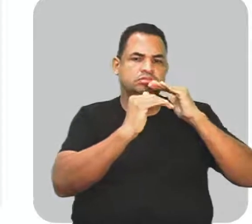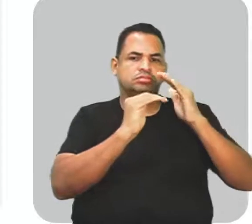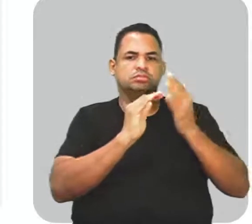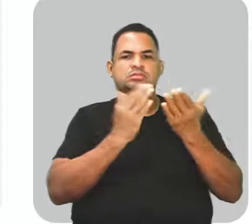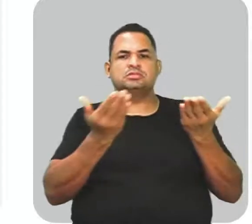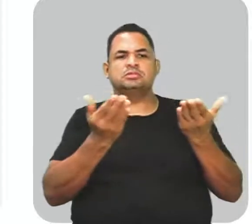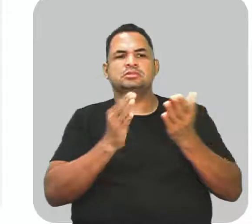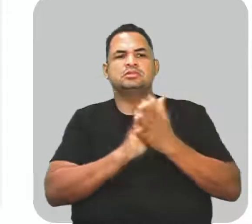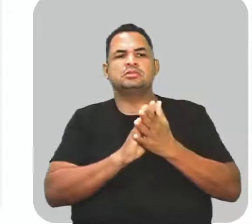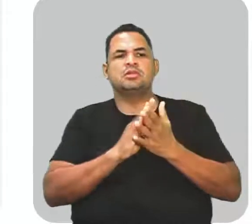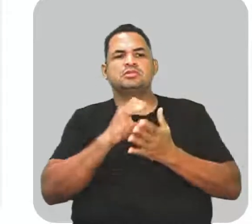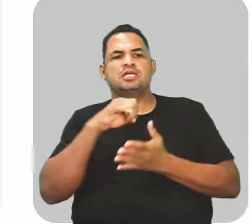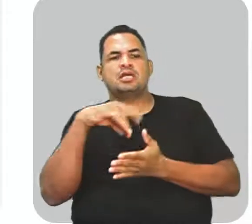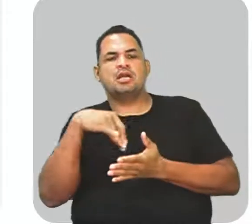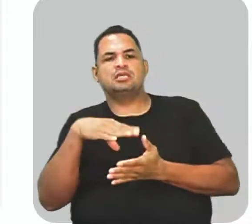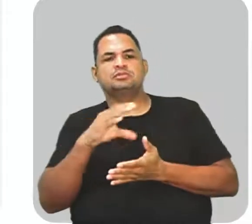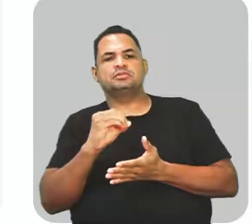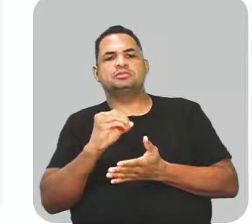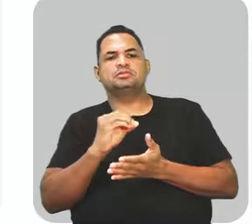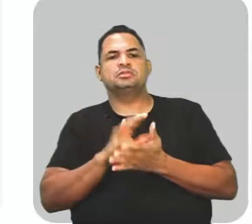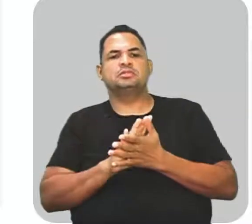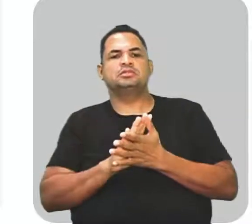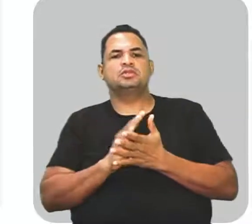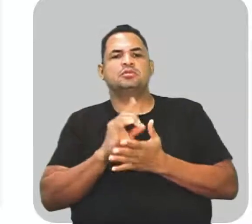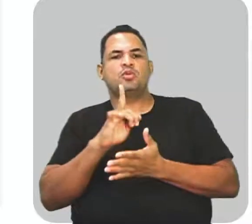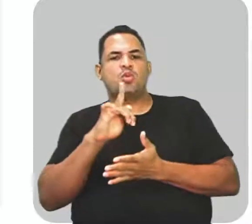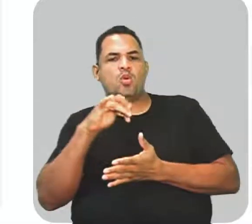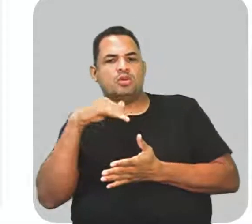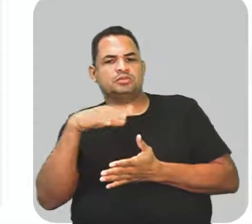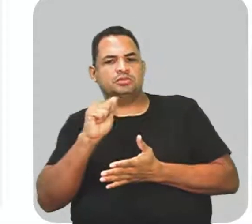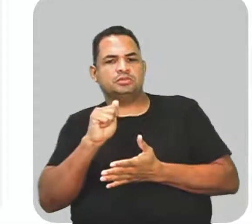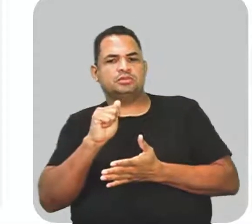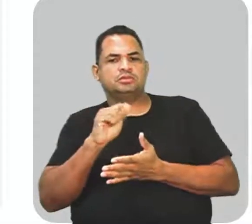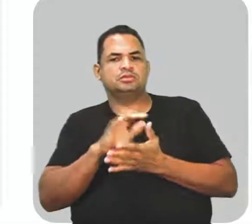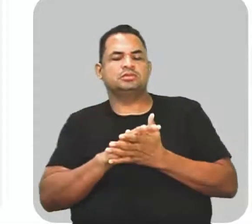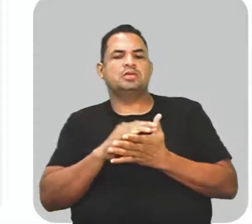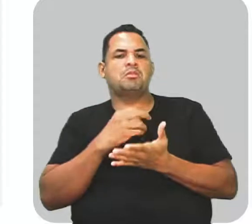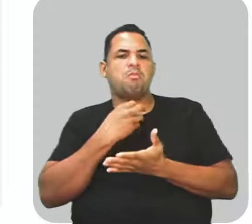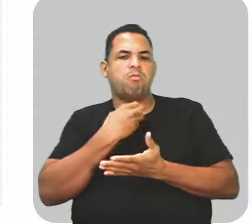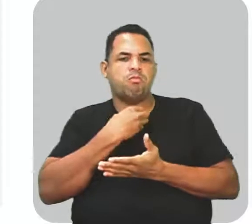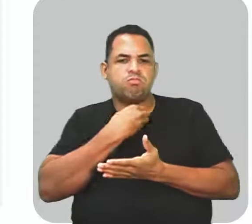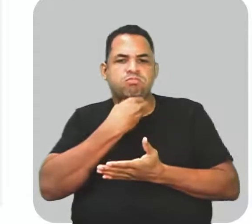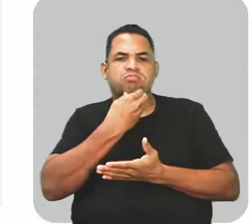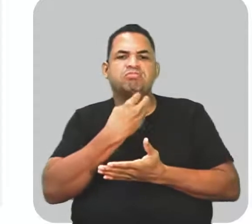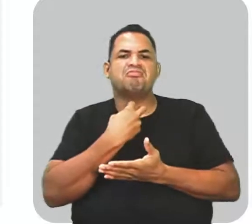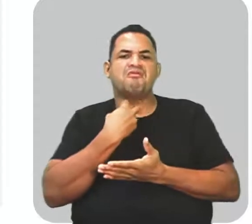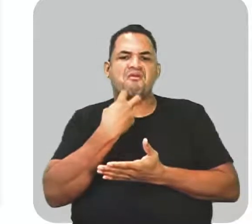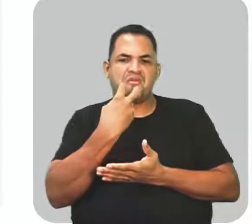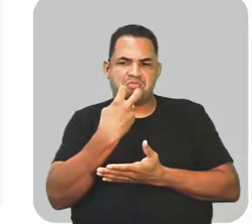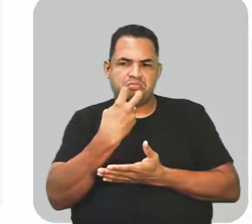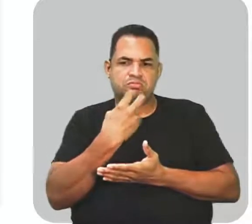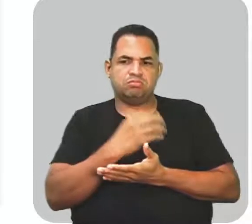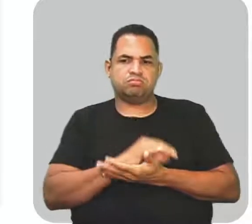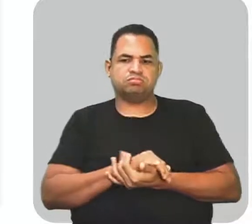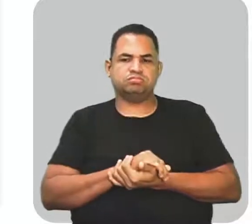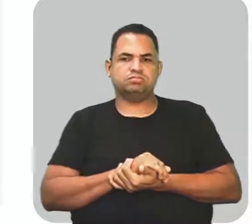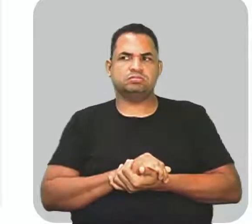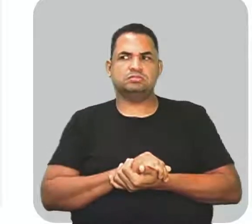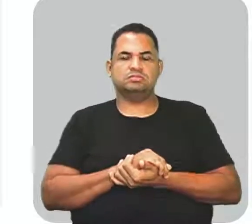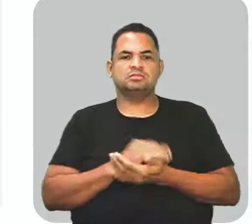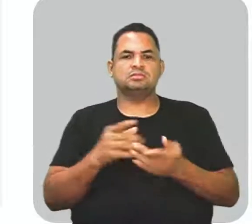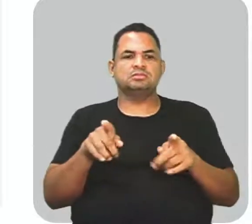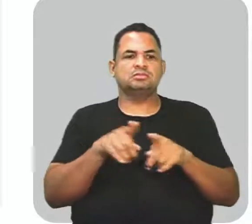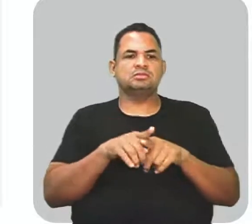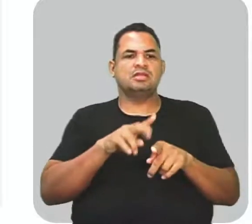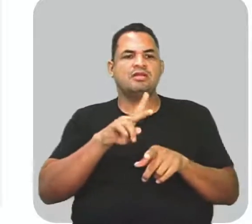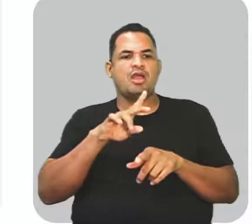E sobre o sarcasmo? E sobre a gosma? E sobre o vômito? Versos